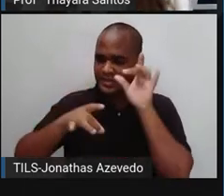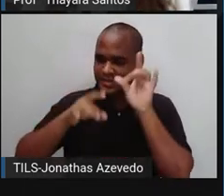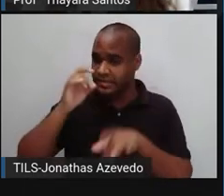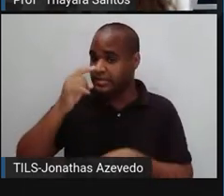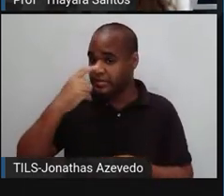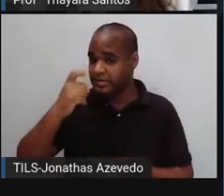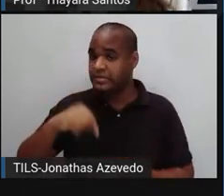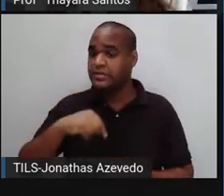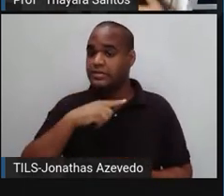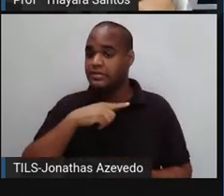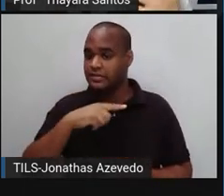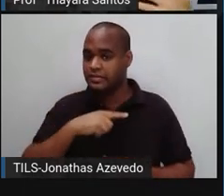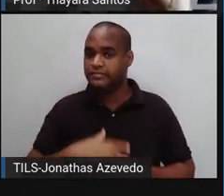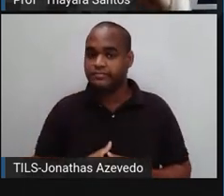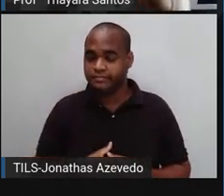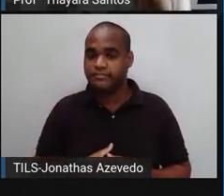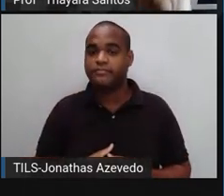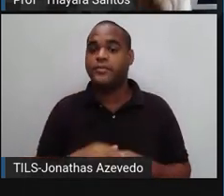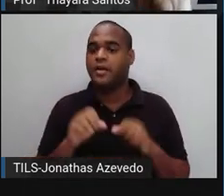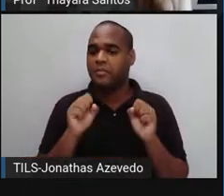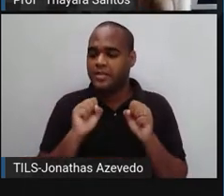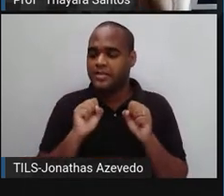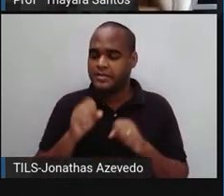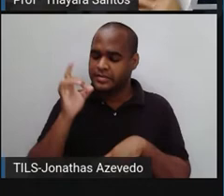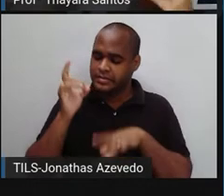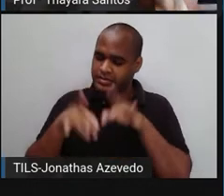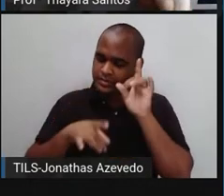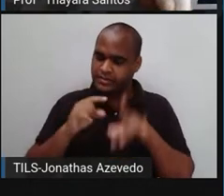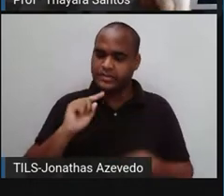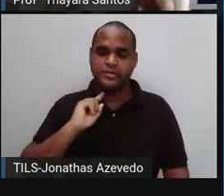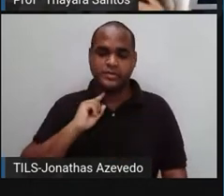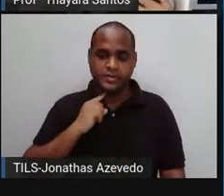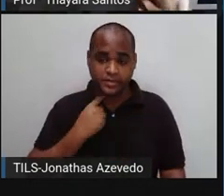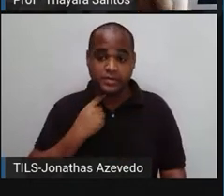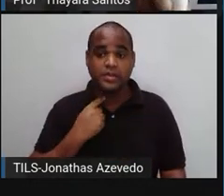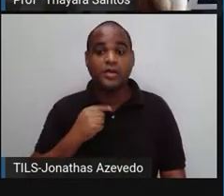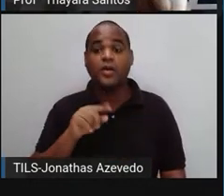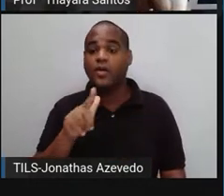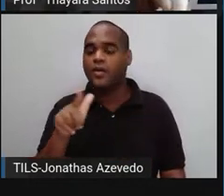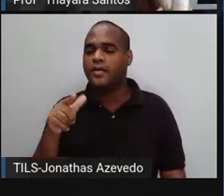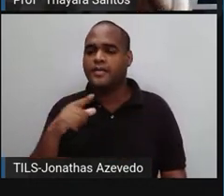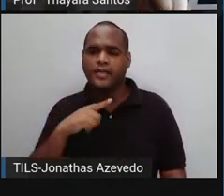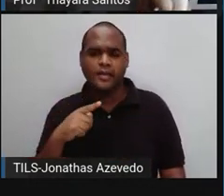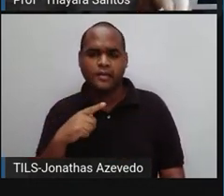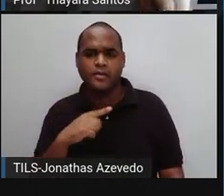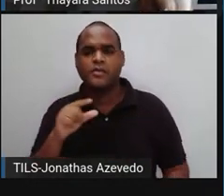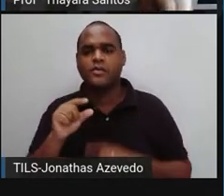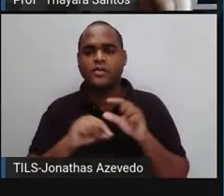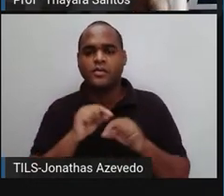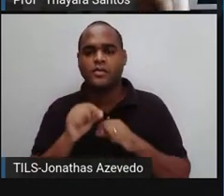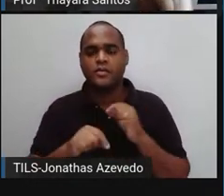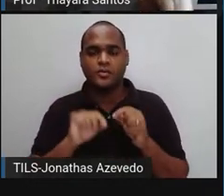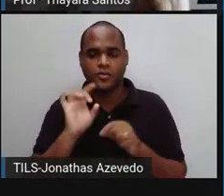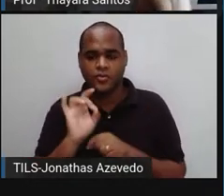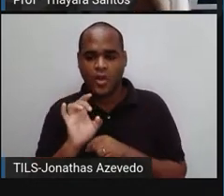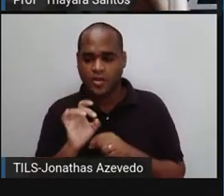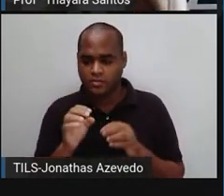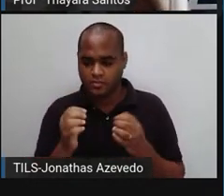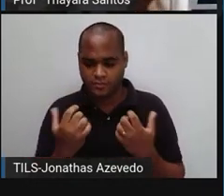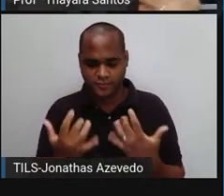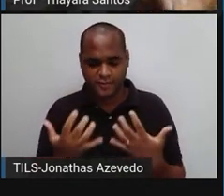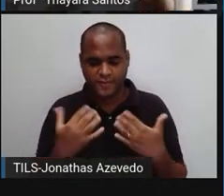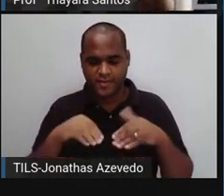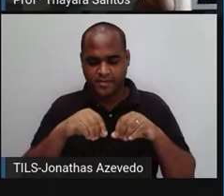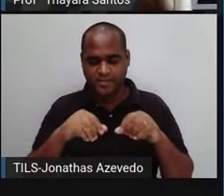ambiente. Ia ser um ambiente altamente tóxico. E, além disso, a gente não ia ter solos férteis.